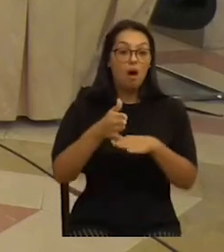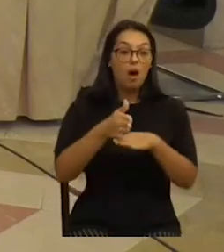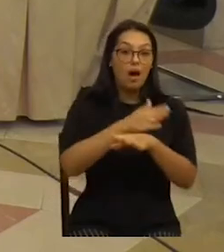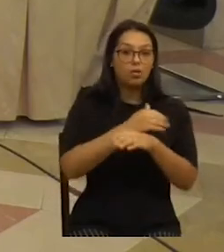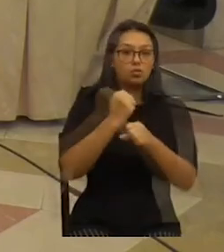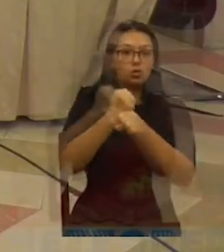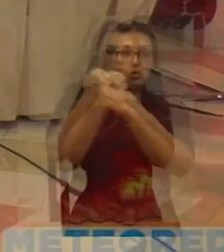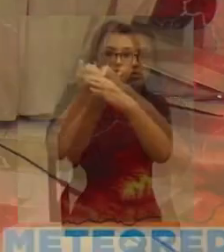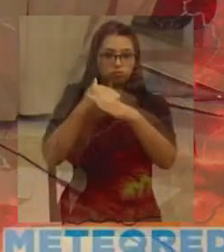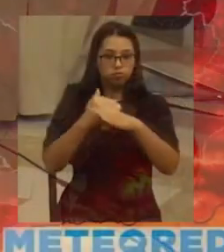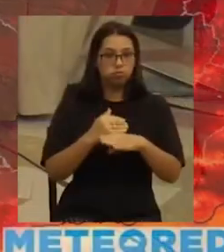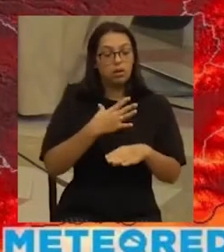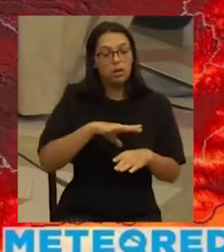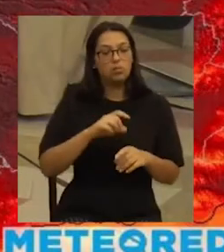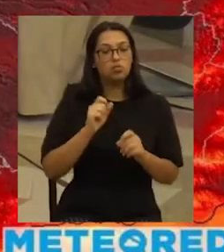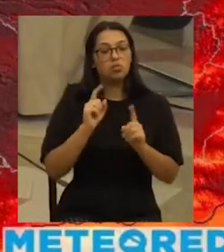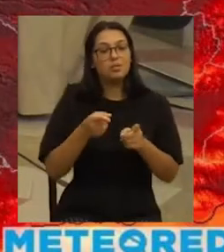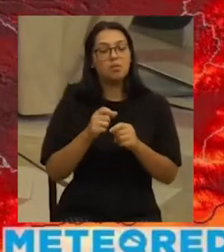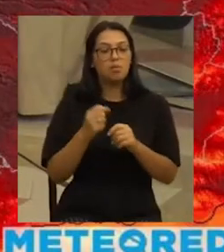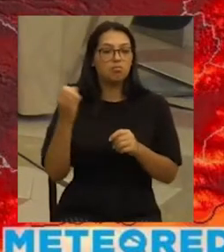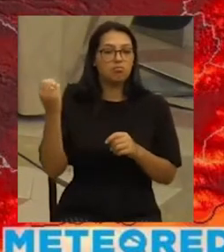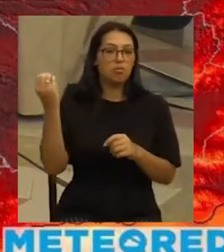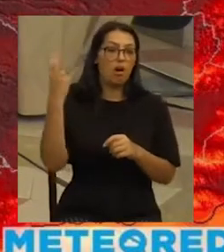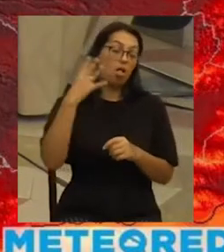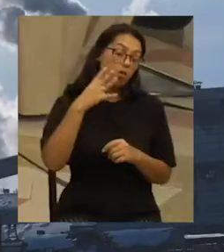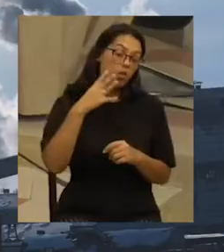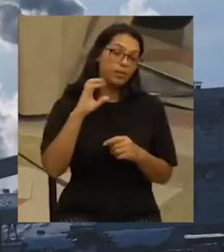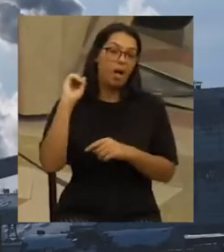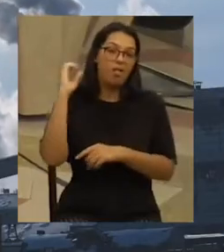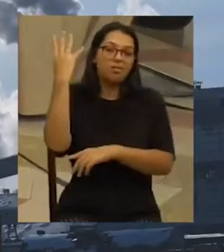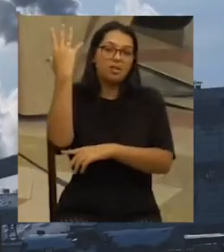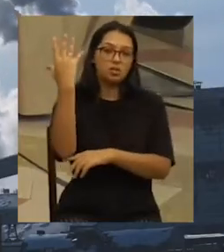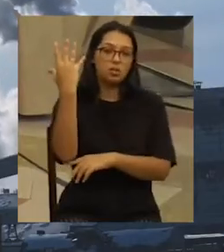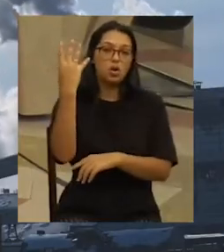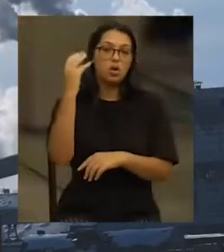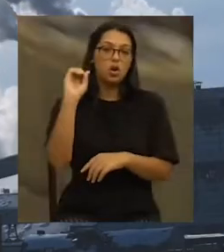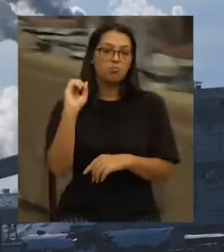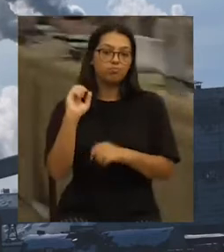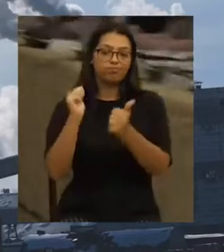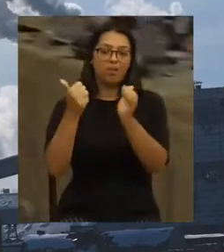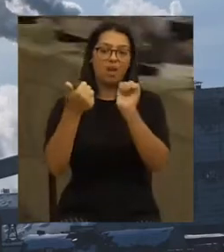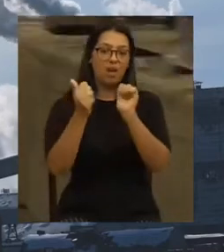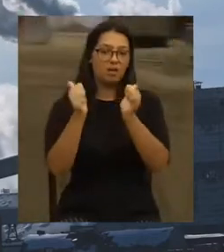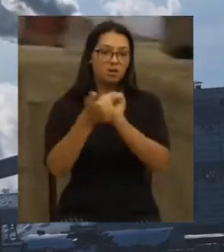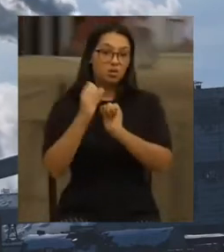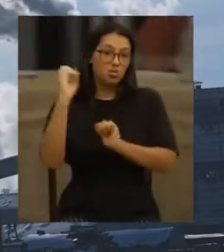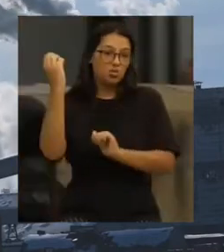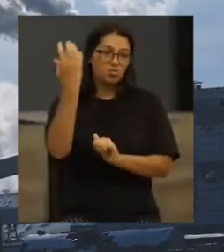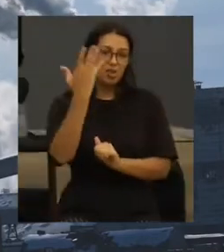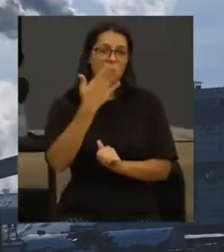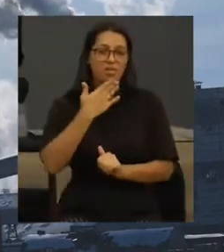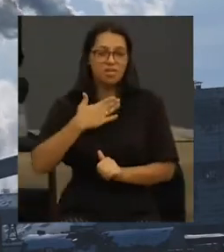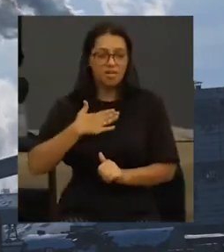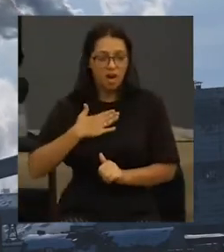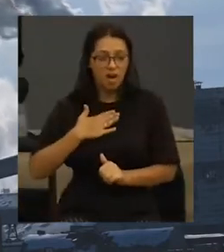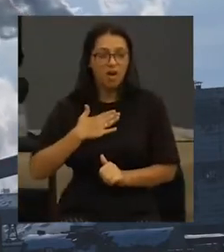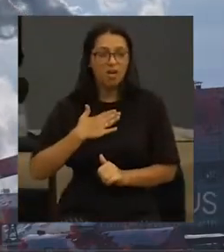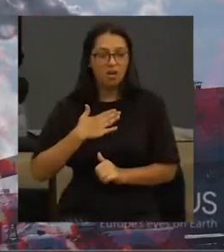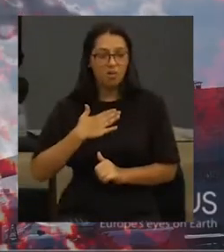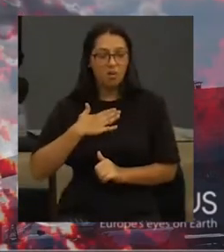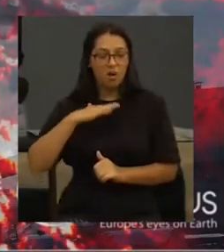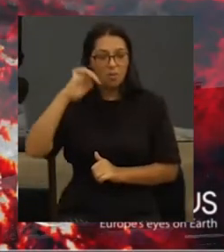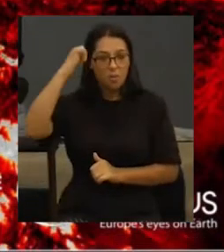Gostaríamos de começar pelo calor, pelas alterações climáticas e pelo desconforto que isso muitas vezes